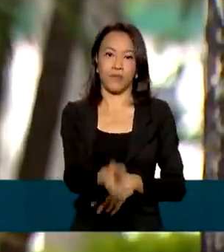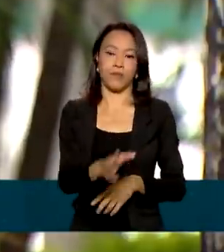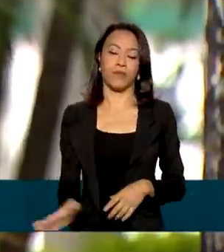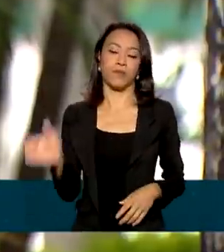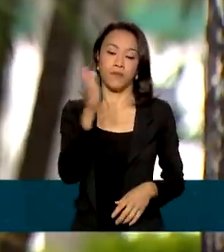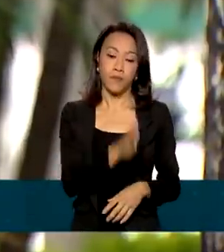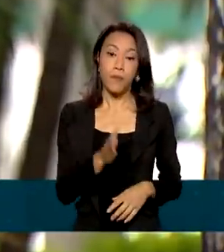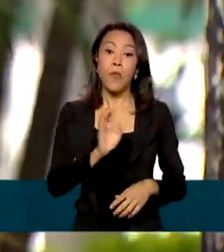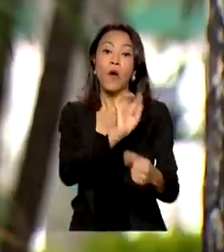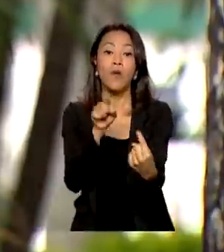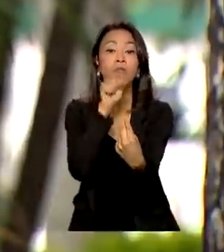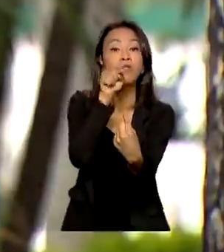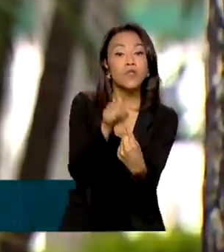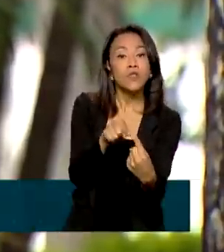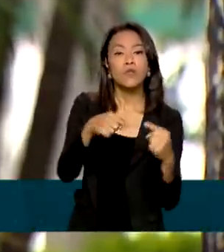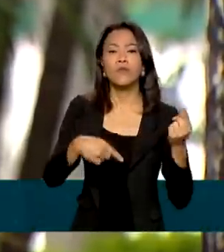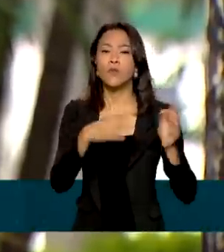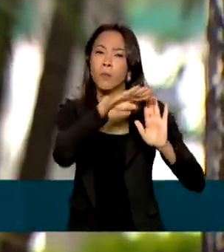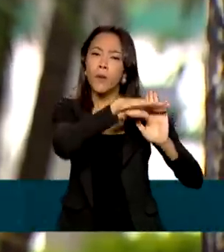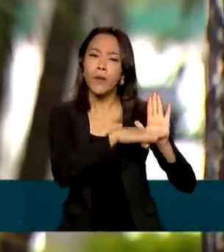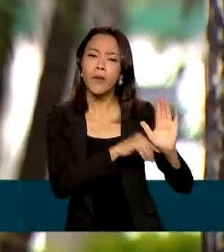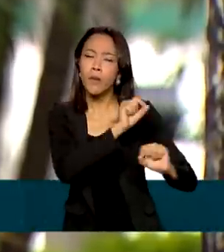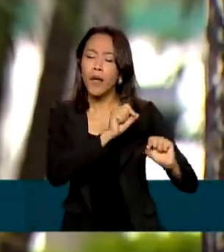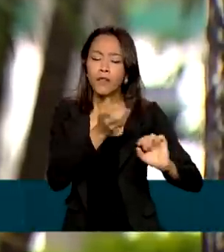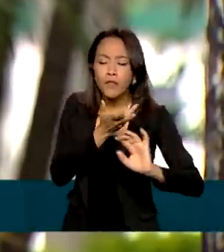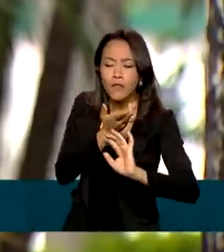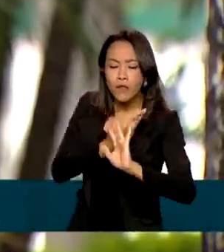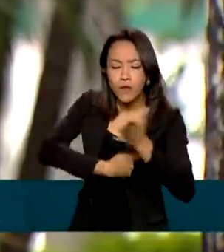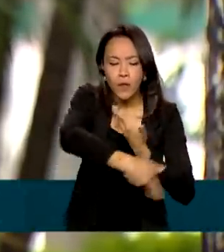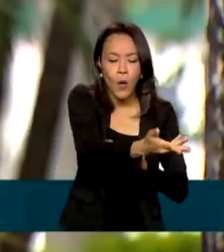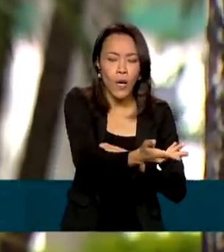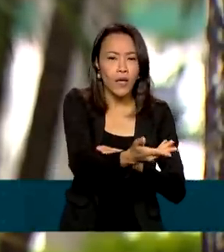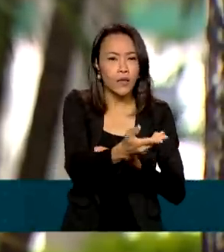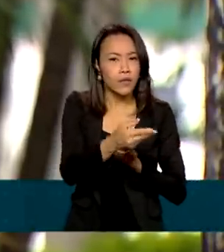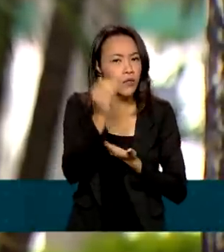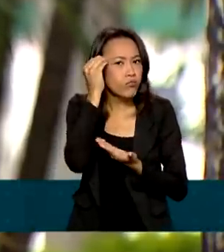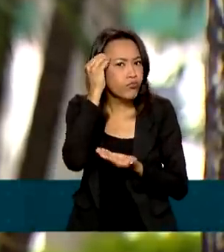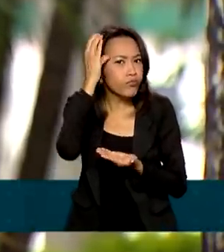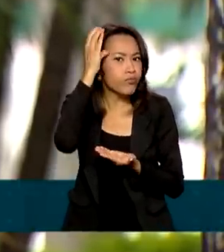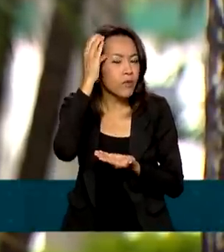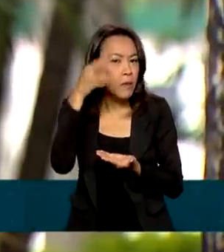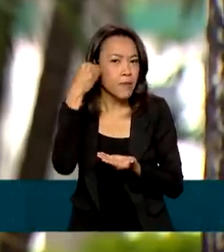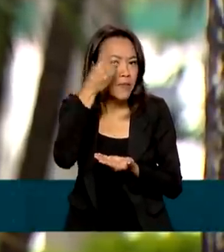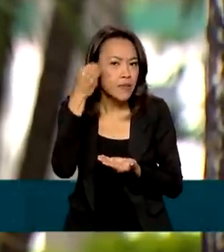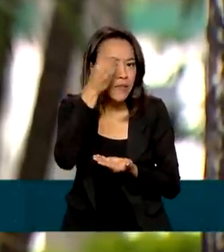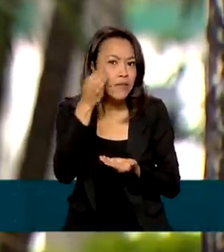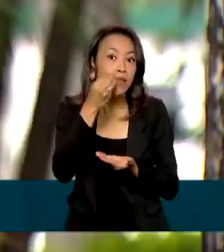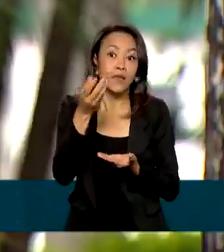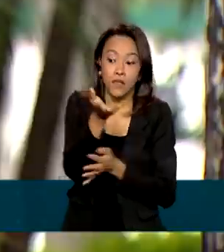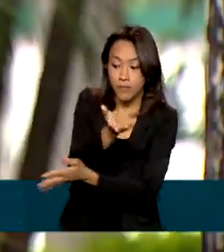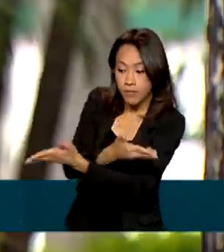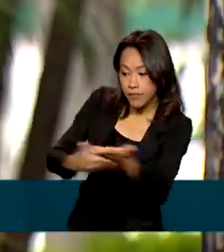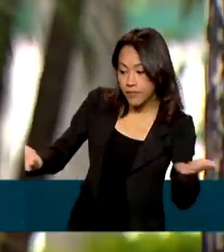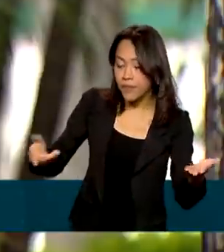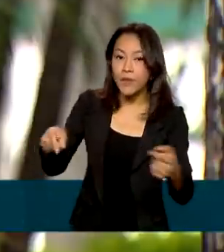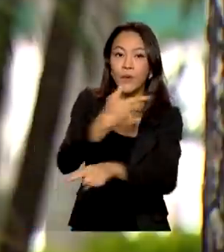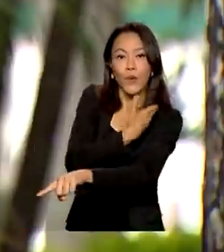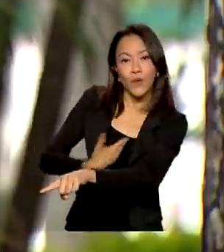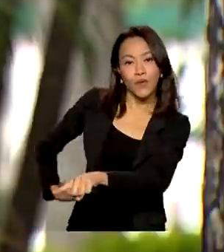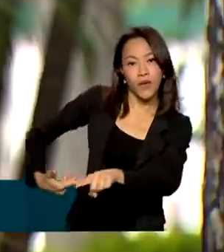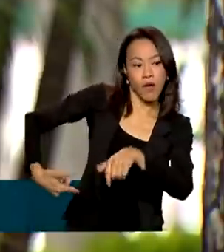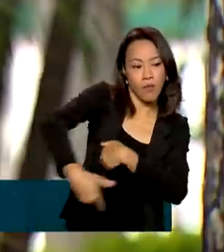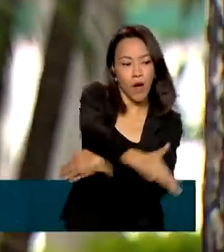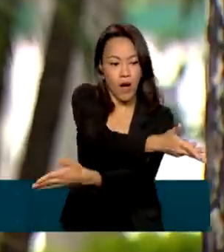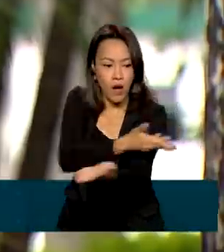objetivos do programa é promover a troca de conhecimento entre os pesquisadores e o poder público para que os resultados desses estudos